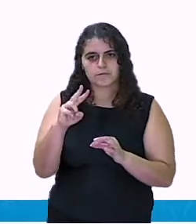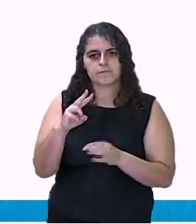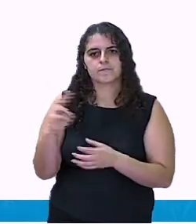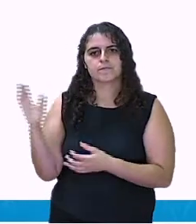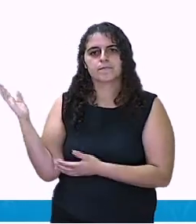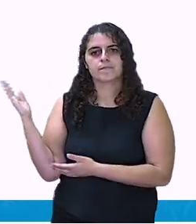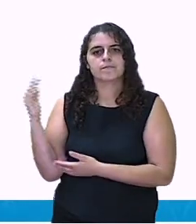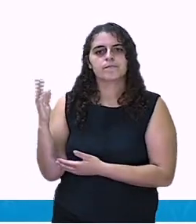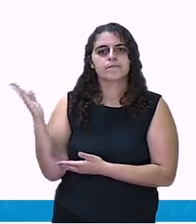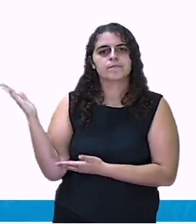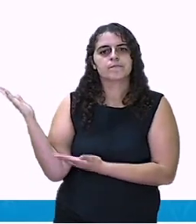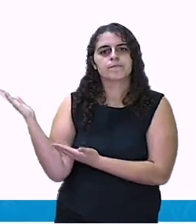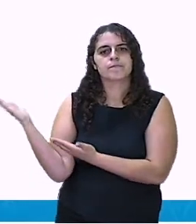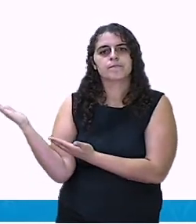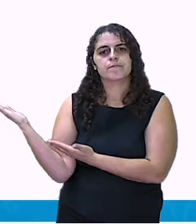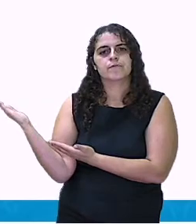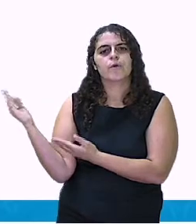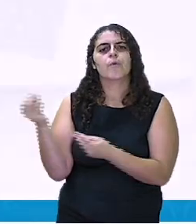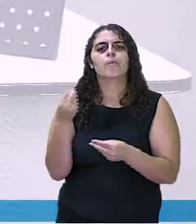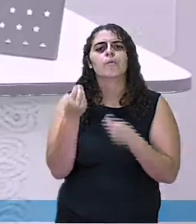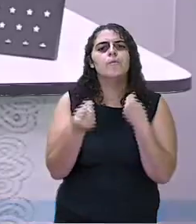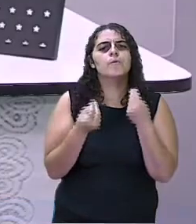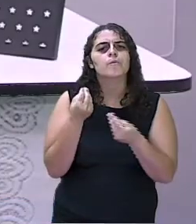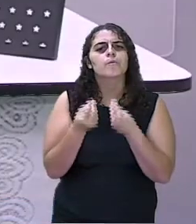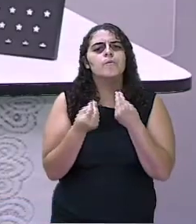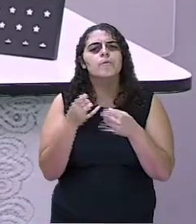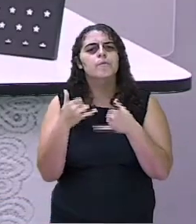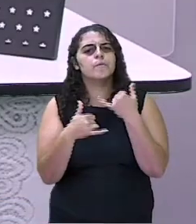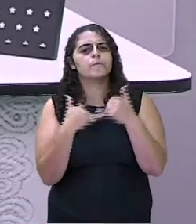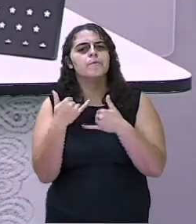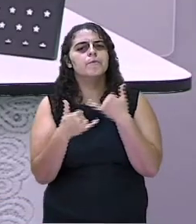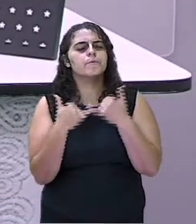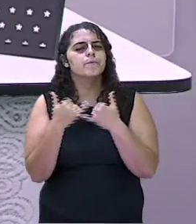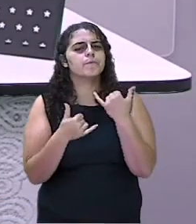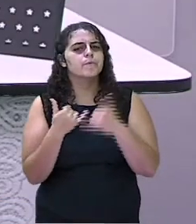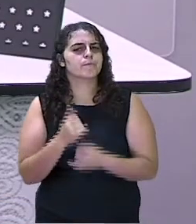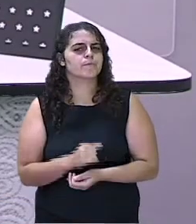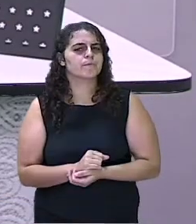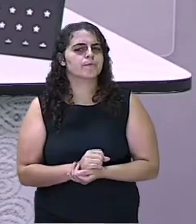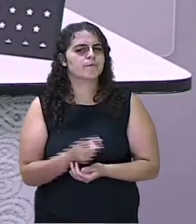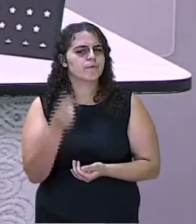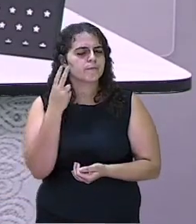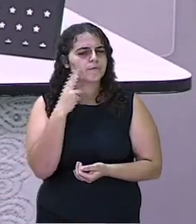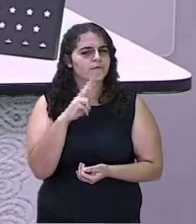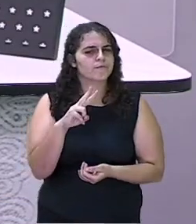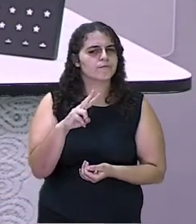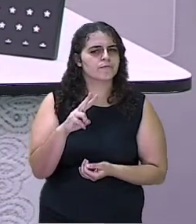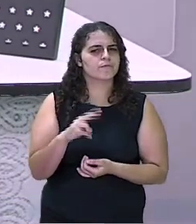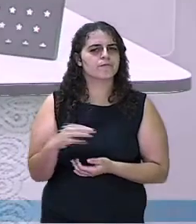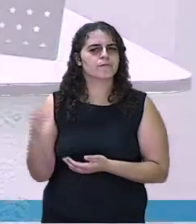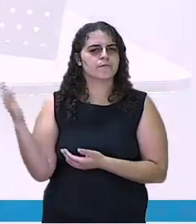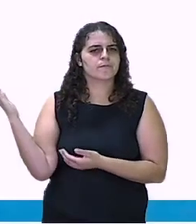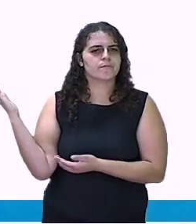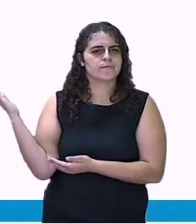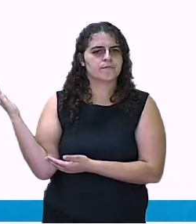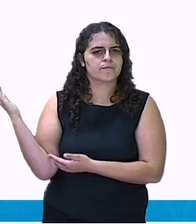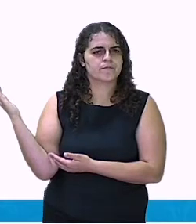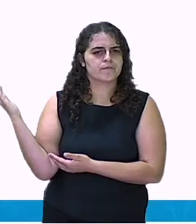Agora, nós vamos ver como se brinca com o pé de lata, não é mesmo? Vamos ver como brincar.